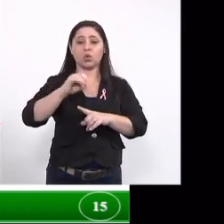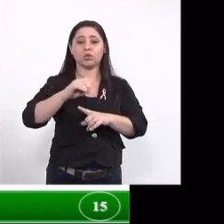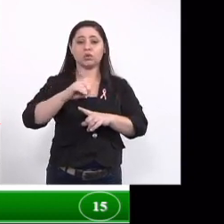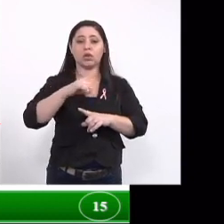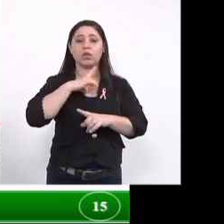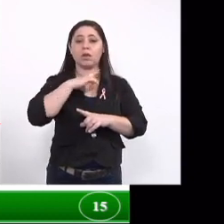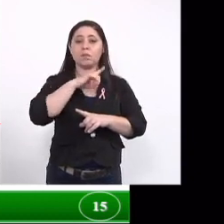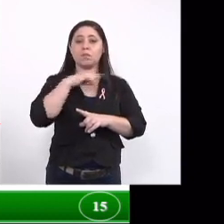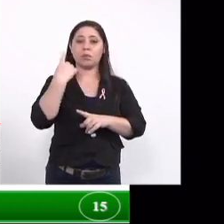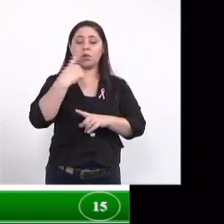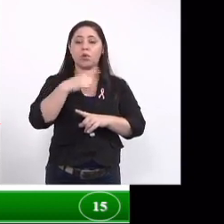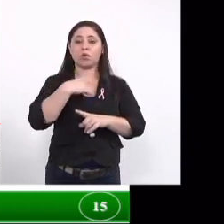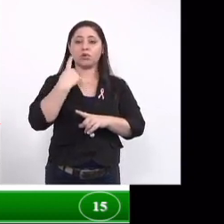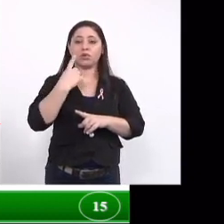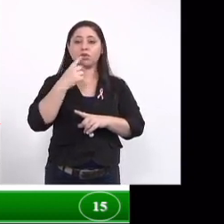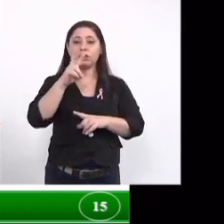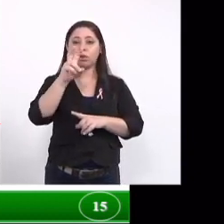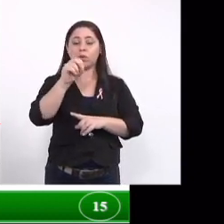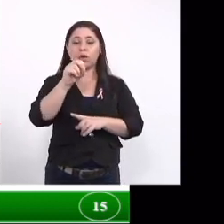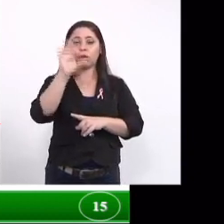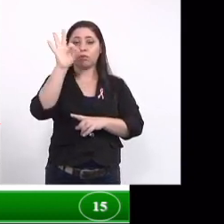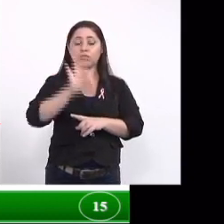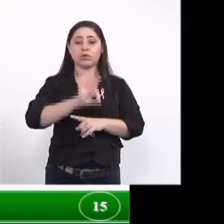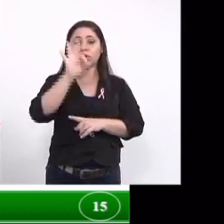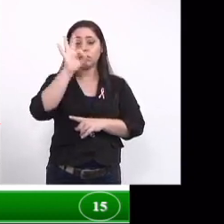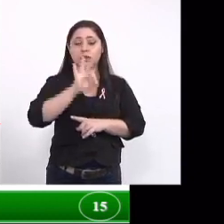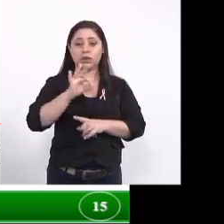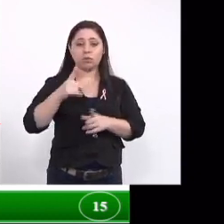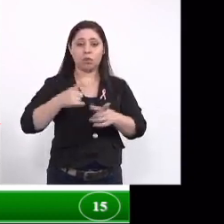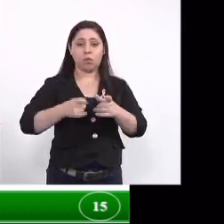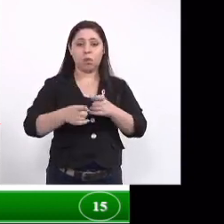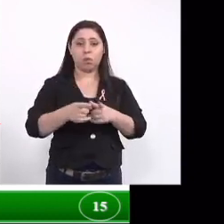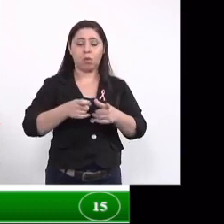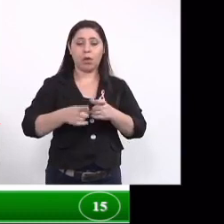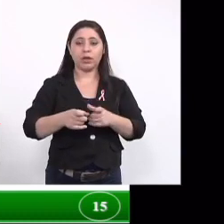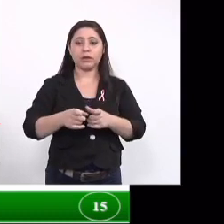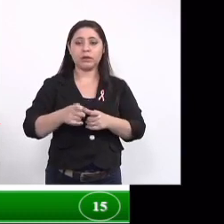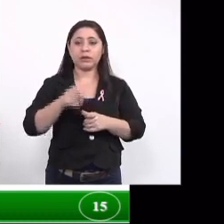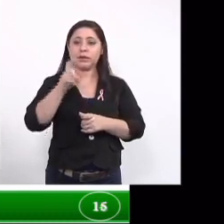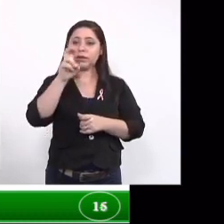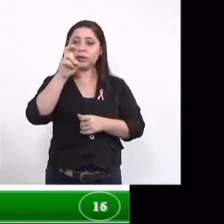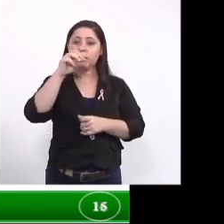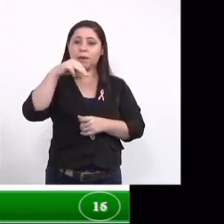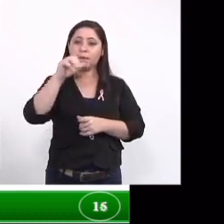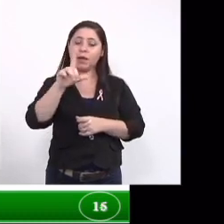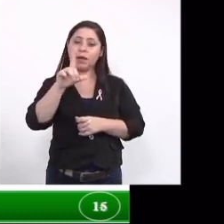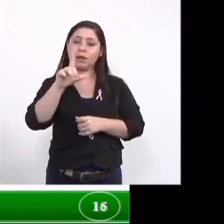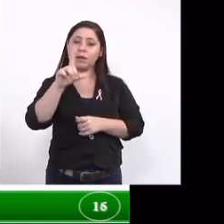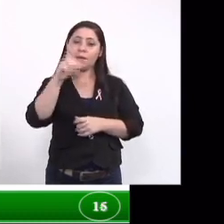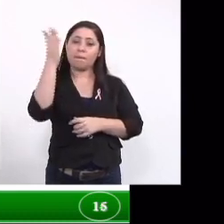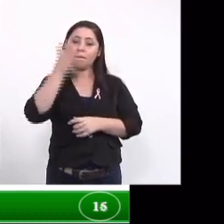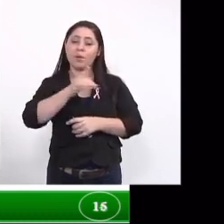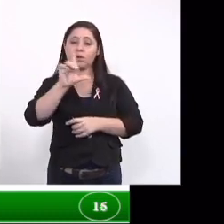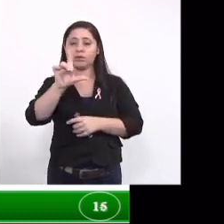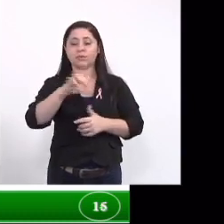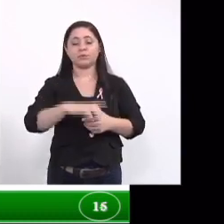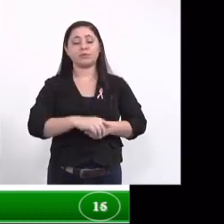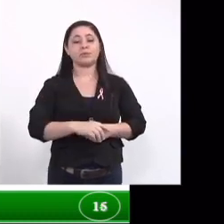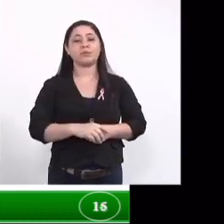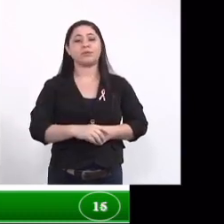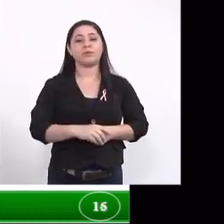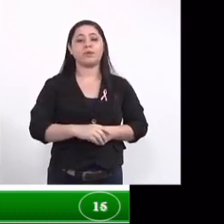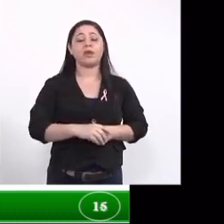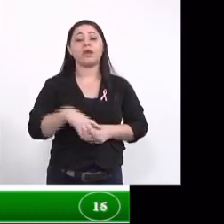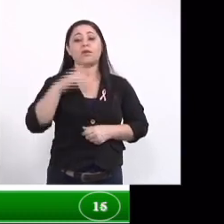nós temos morte de 50% das larvas em concentrações em torno de 5mg por litro e